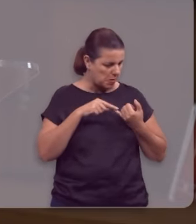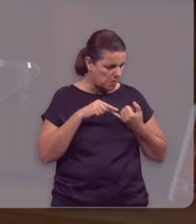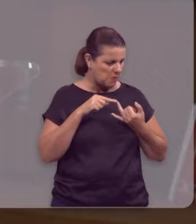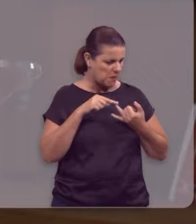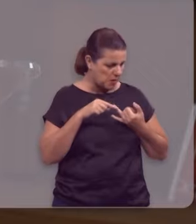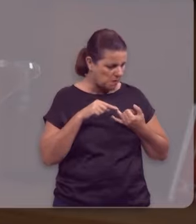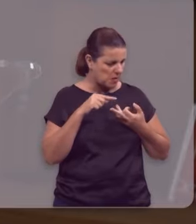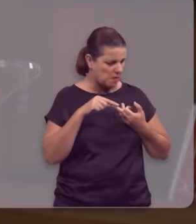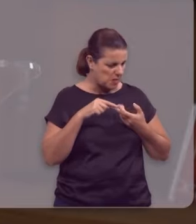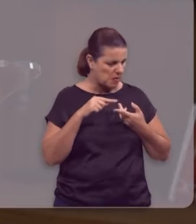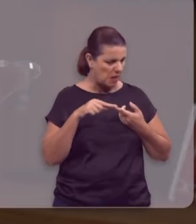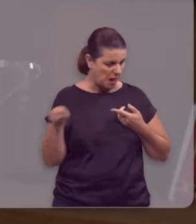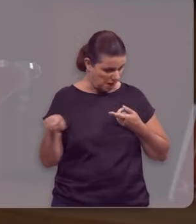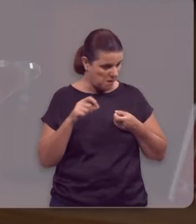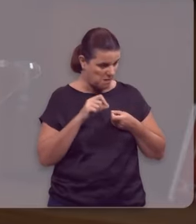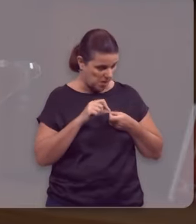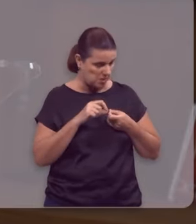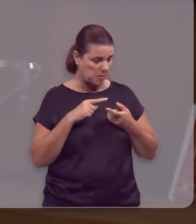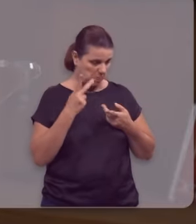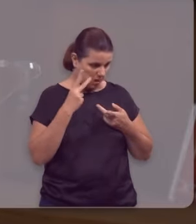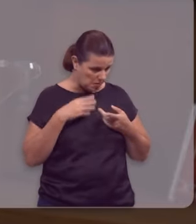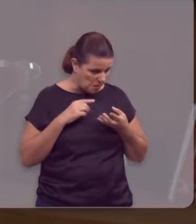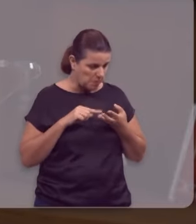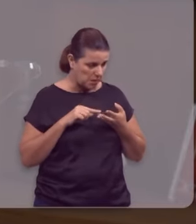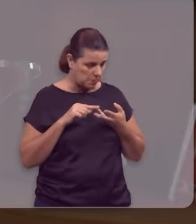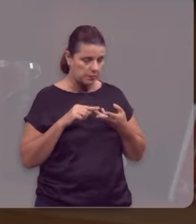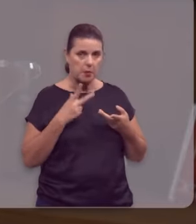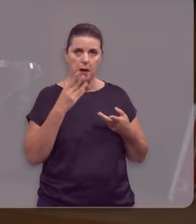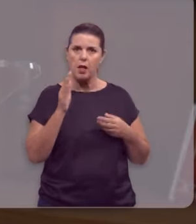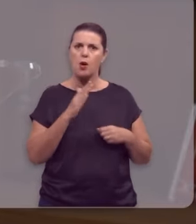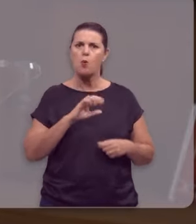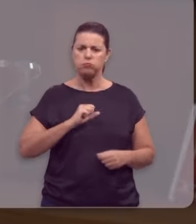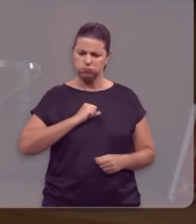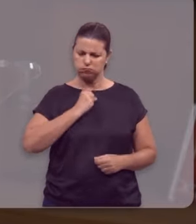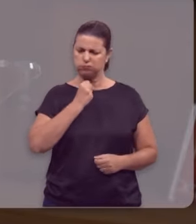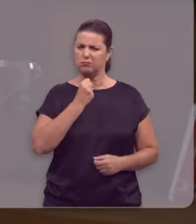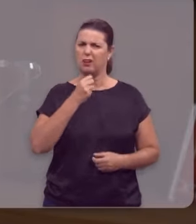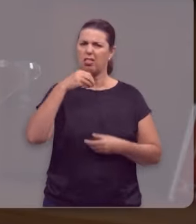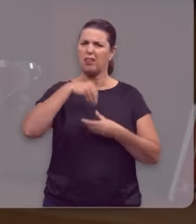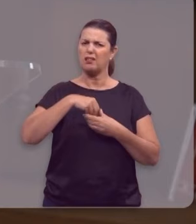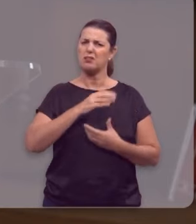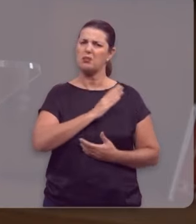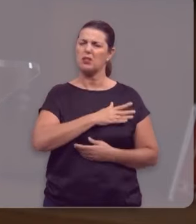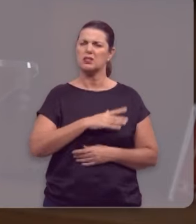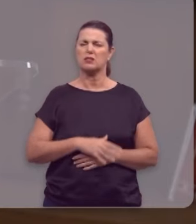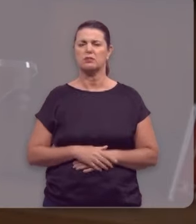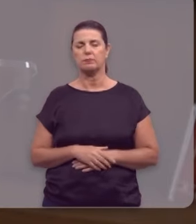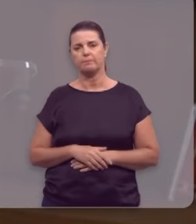É não ficar alimentando esse ódio, esse ranço no coração.